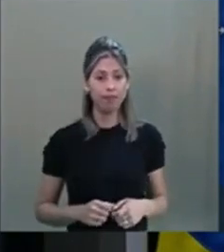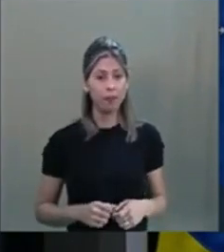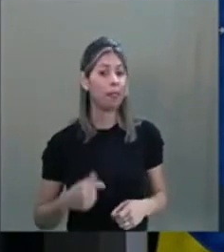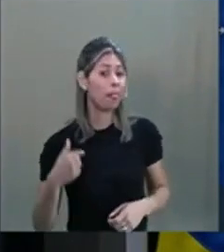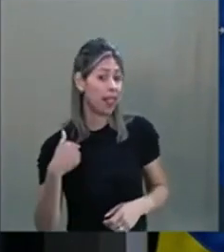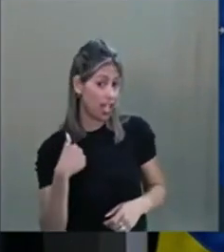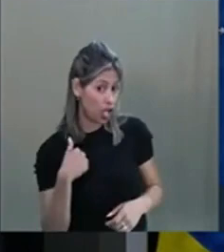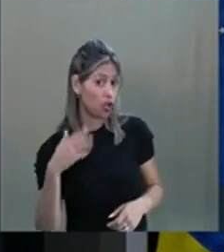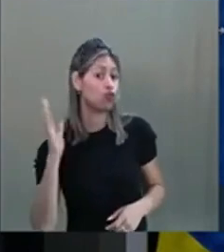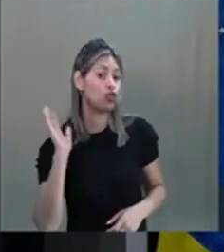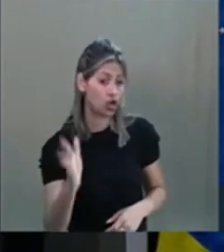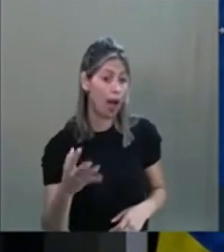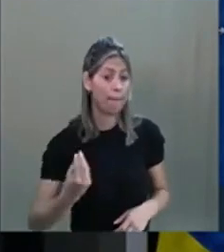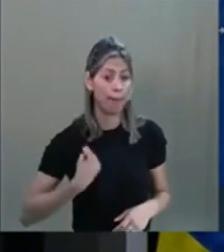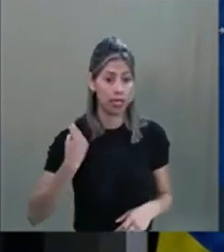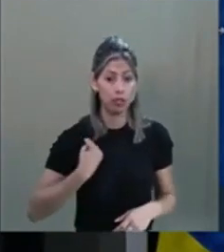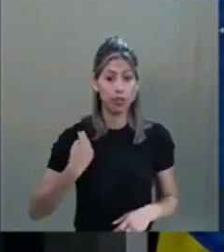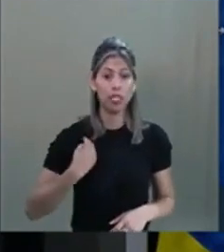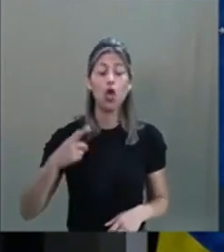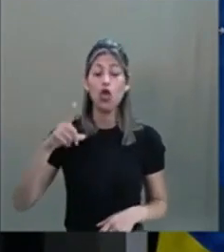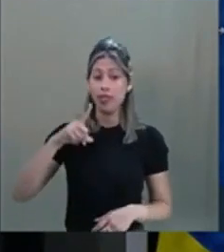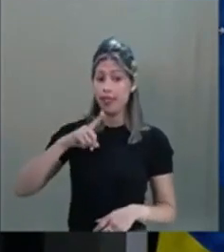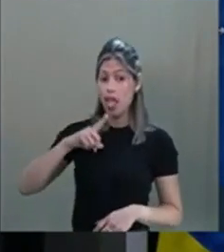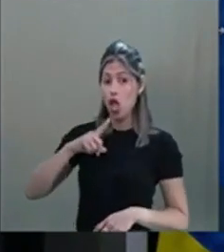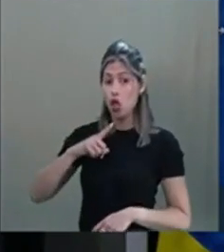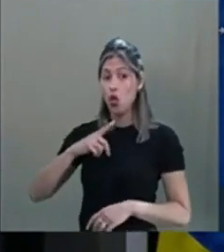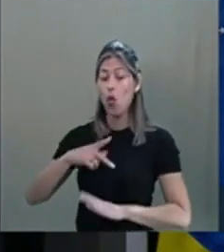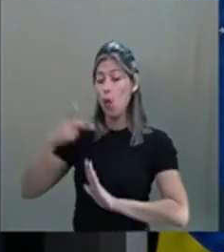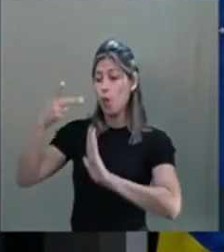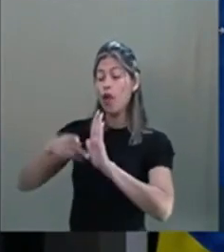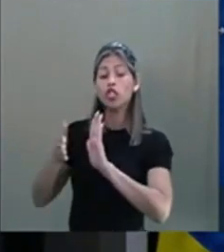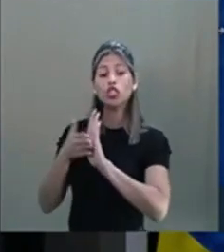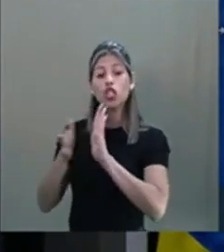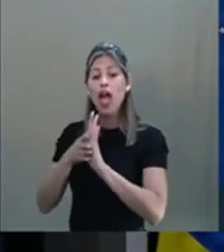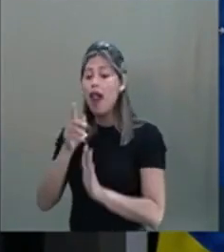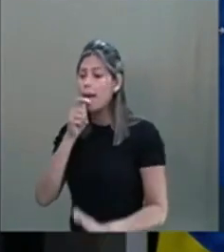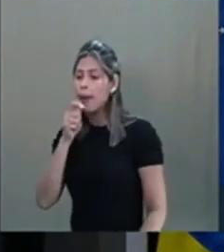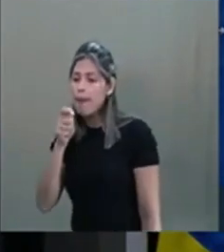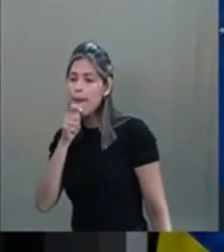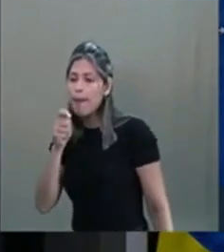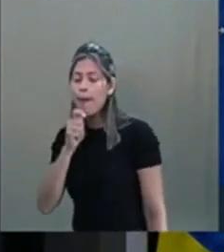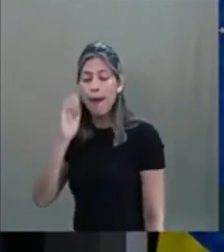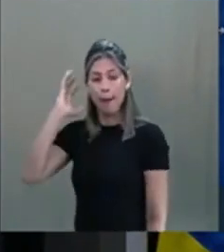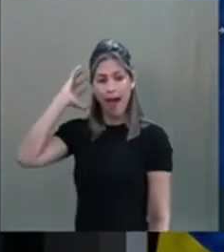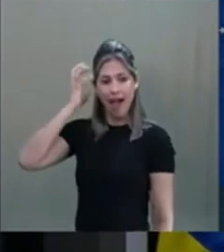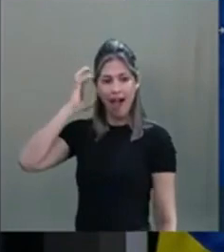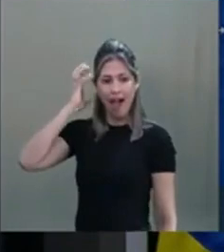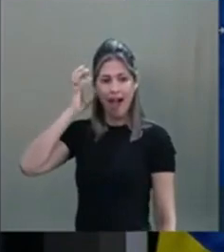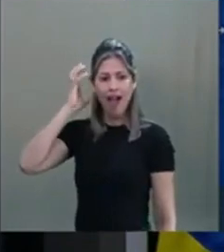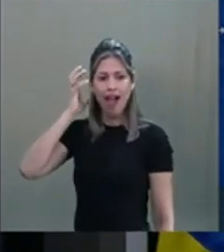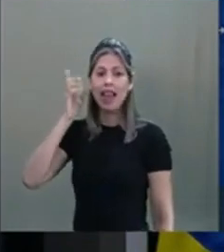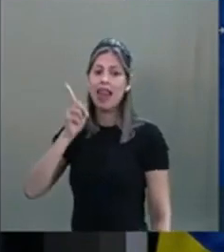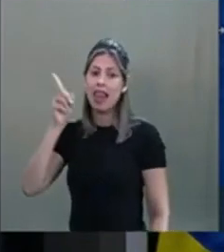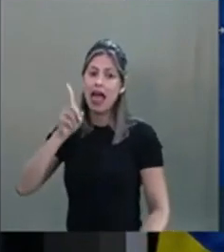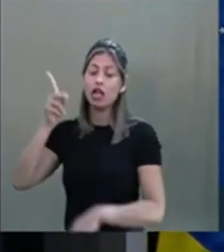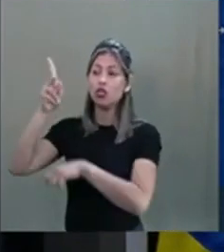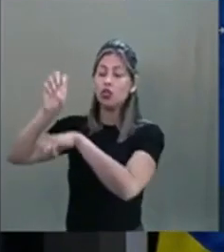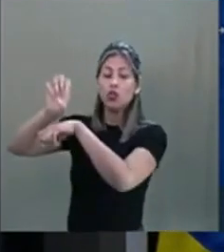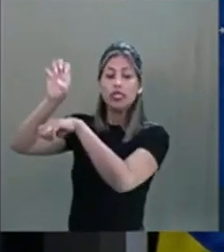familiar, eu tenho um programa de rádio há 30 anos em São Paulo. Esse programa de rádio se chama Virando a Página,